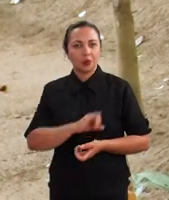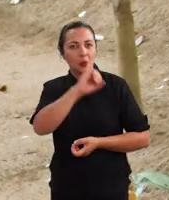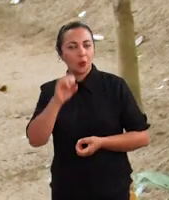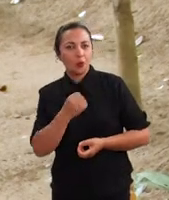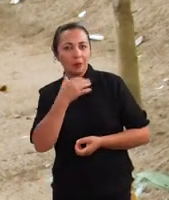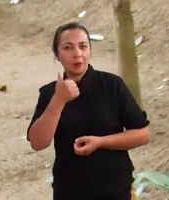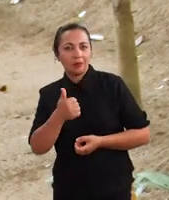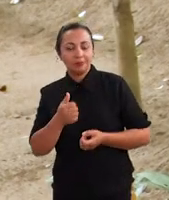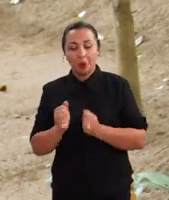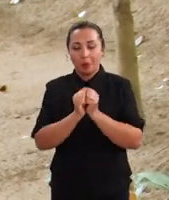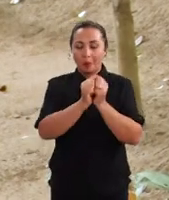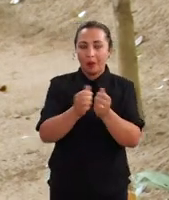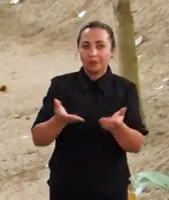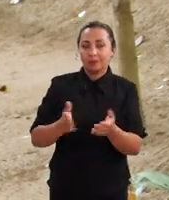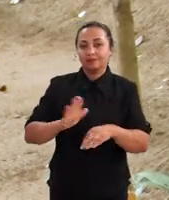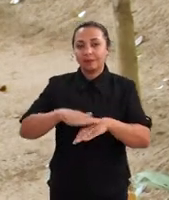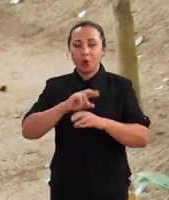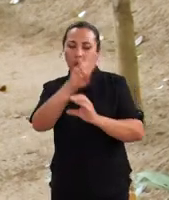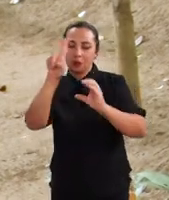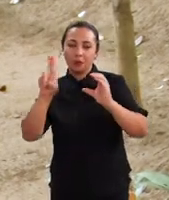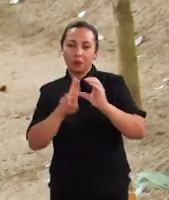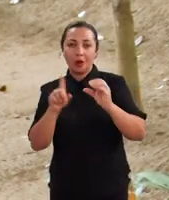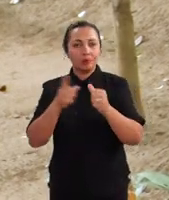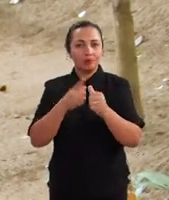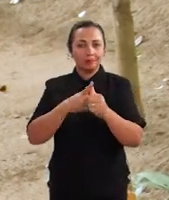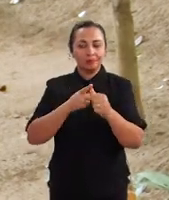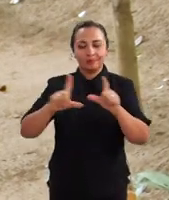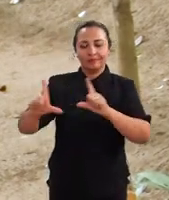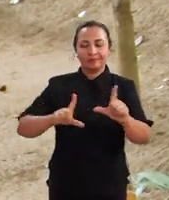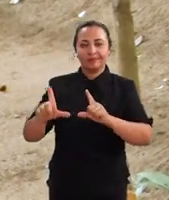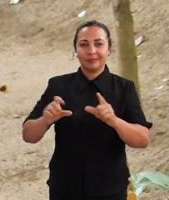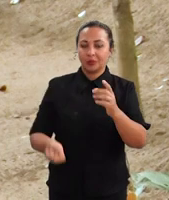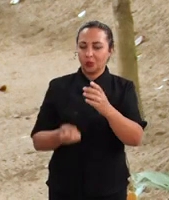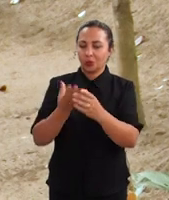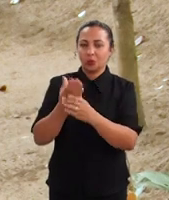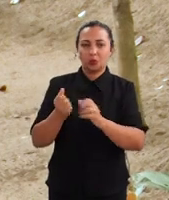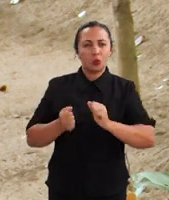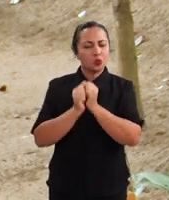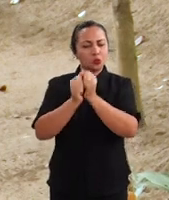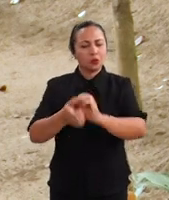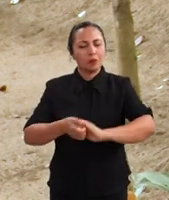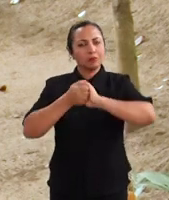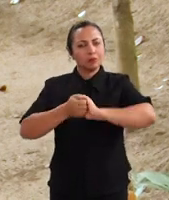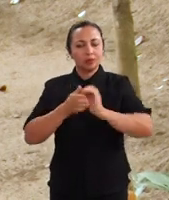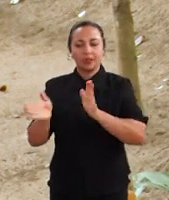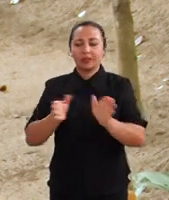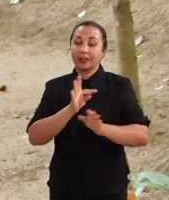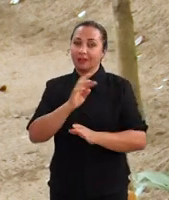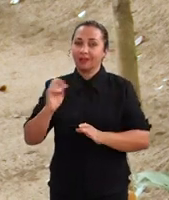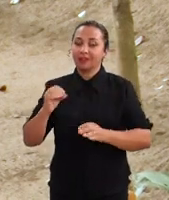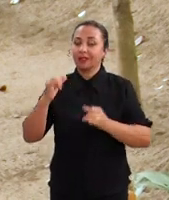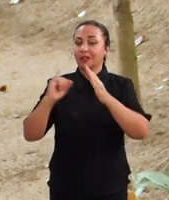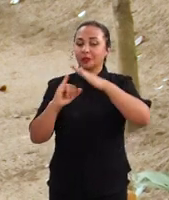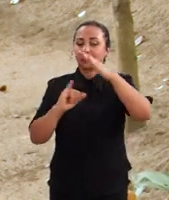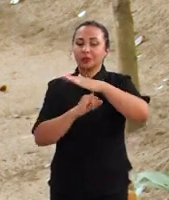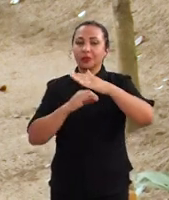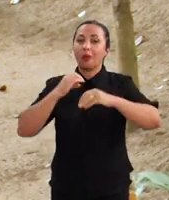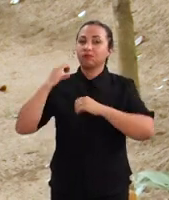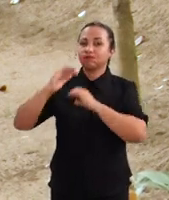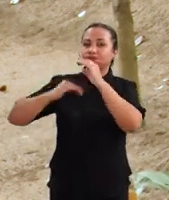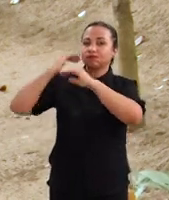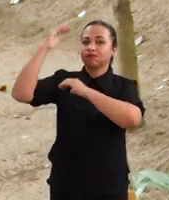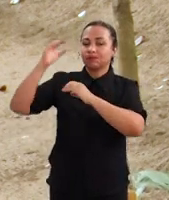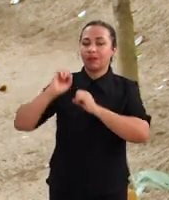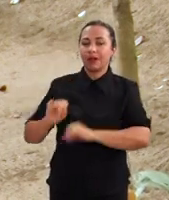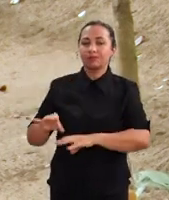Olá, tudo bem? Acompanhe agora mais um Univerciência, um programa fruto da parceria entre TVs e instituições públicas de ensino